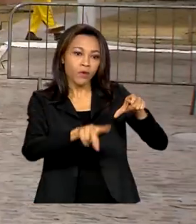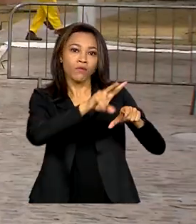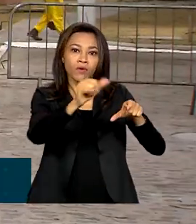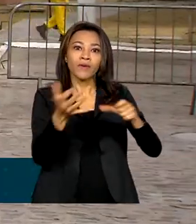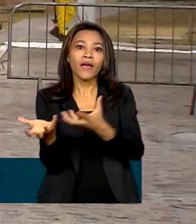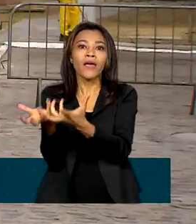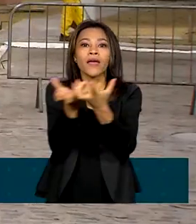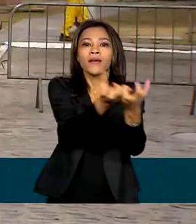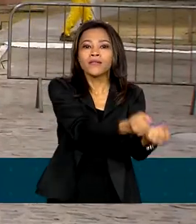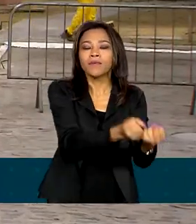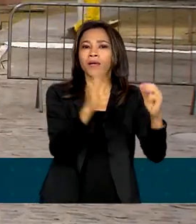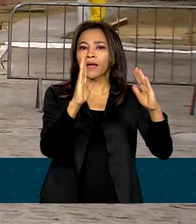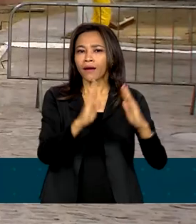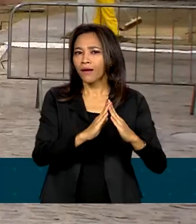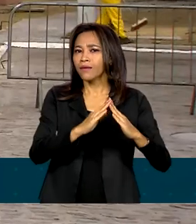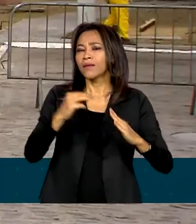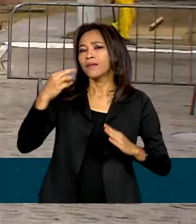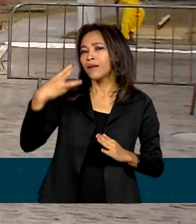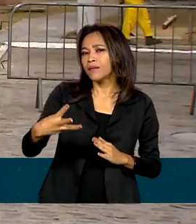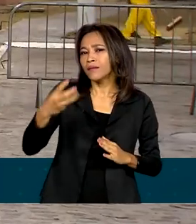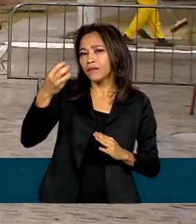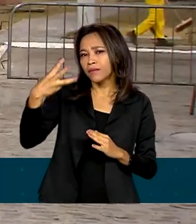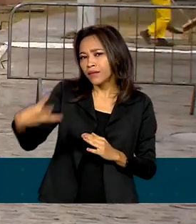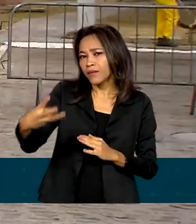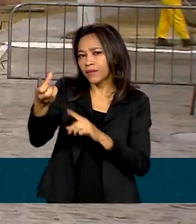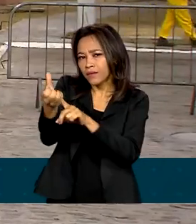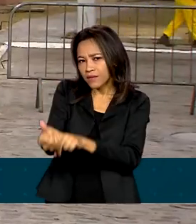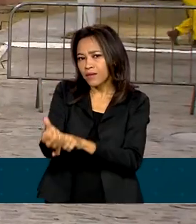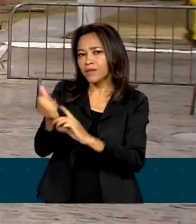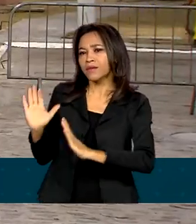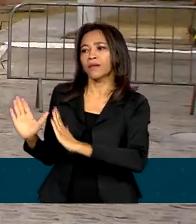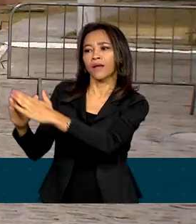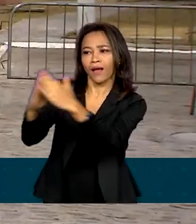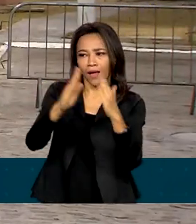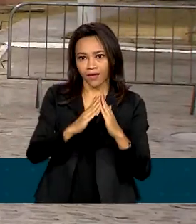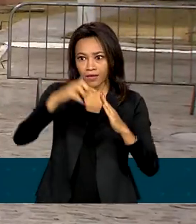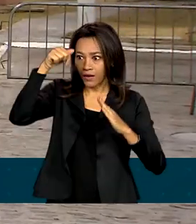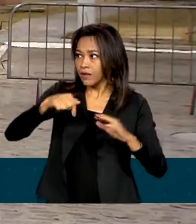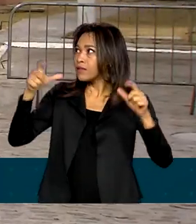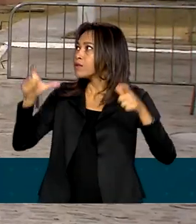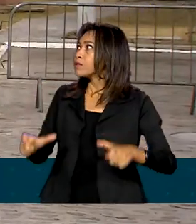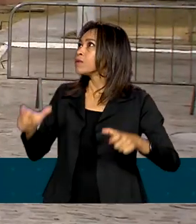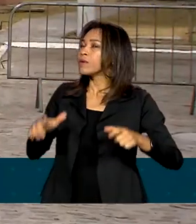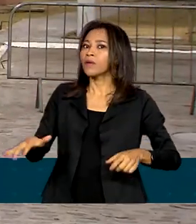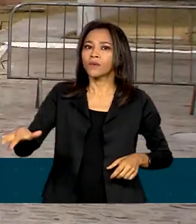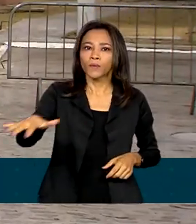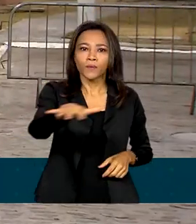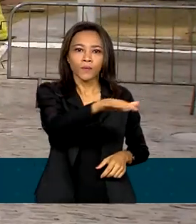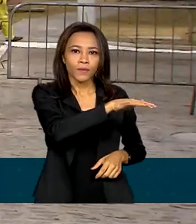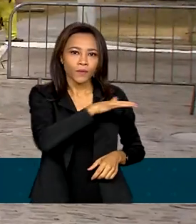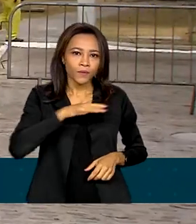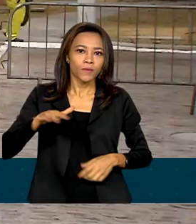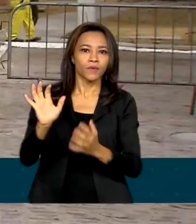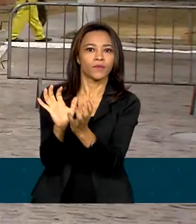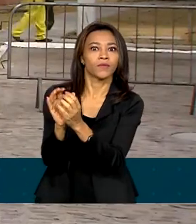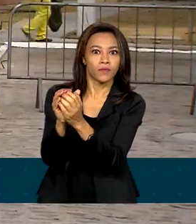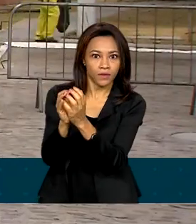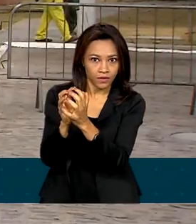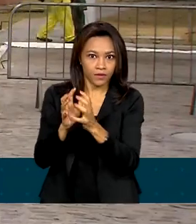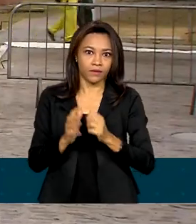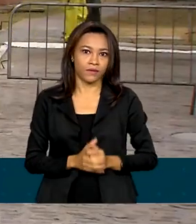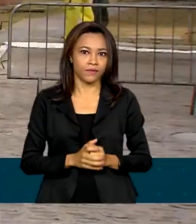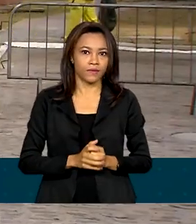entrega de 336 unidades habitacionais aqui no condomínio Rui Frazão, na região metropolitana de Recife.